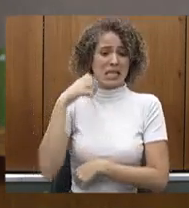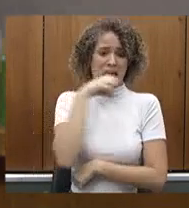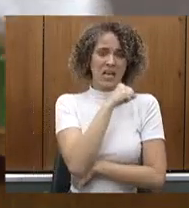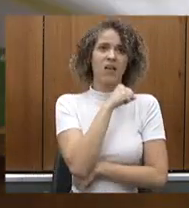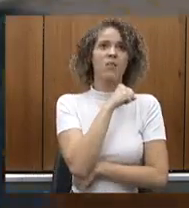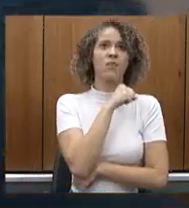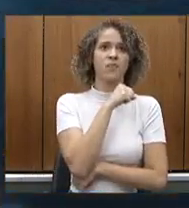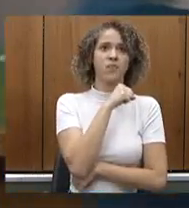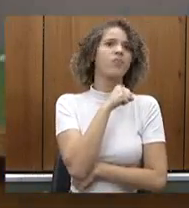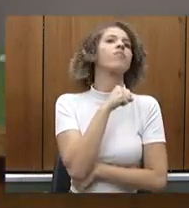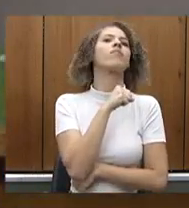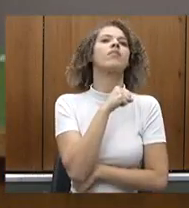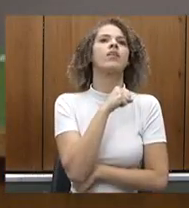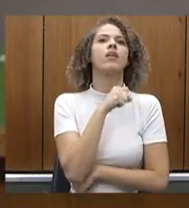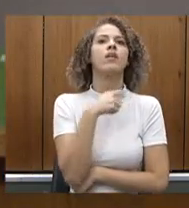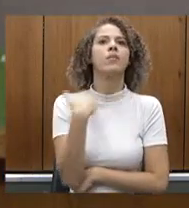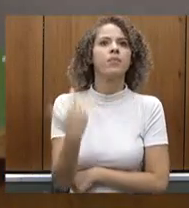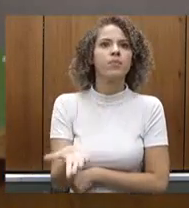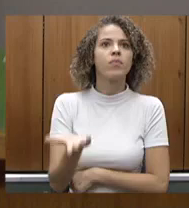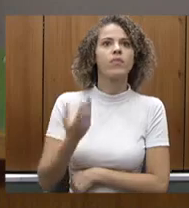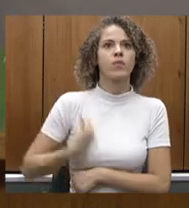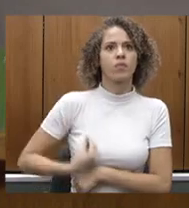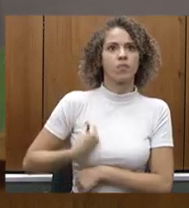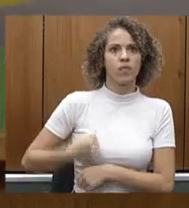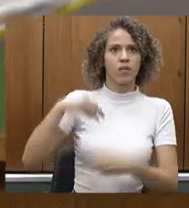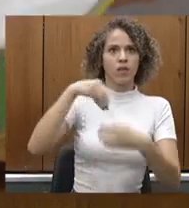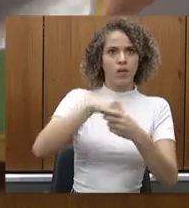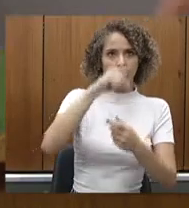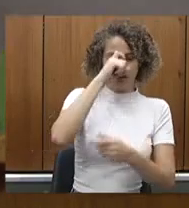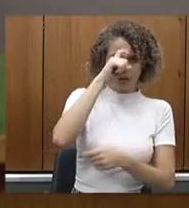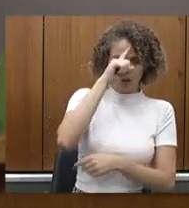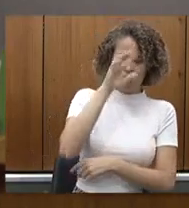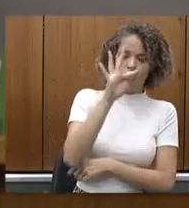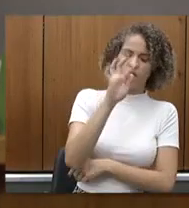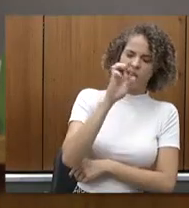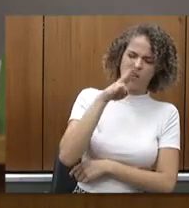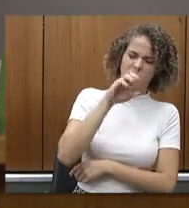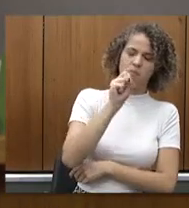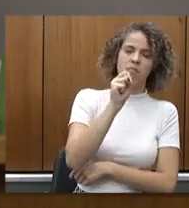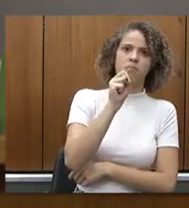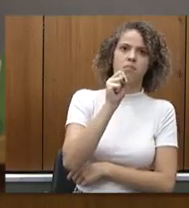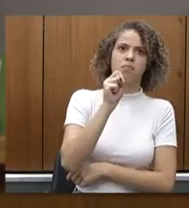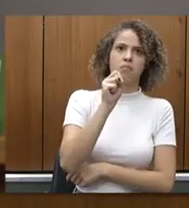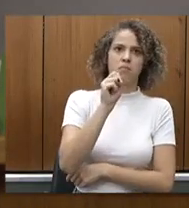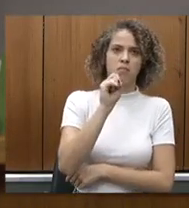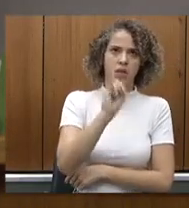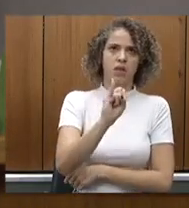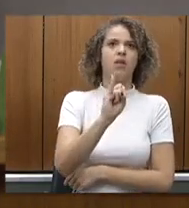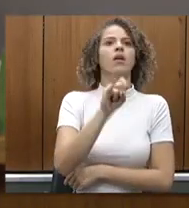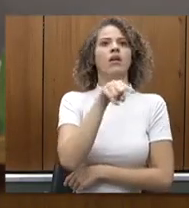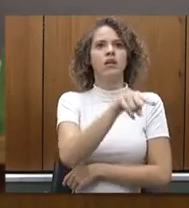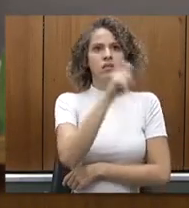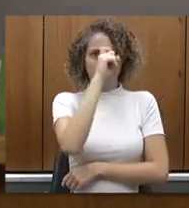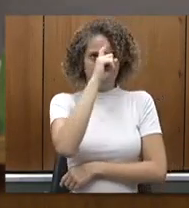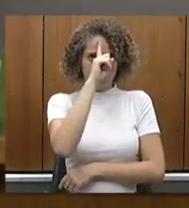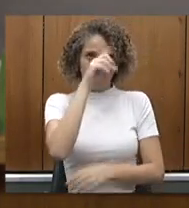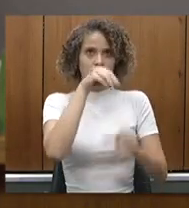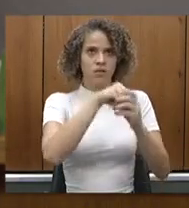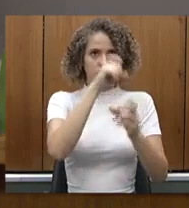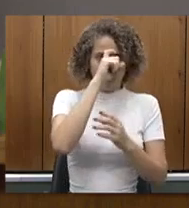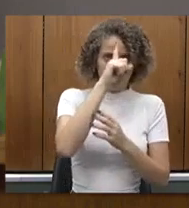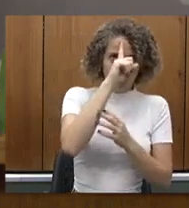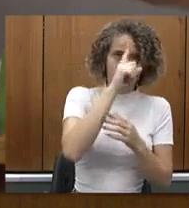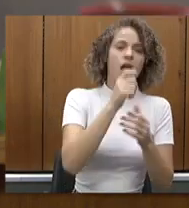o BAH por exemplo o Padre Damião o Hospital da FEMIG junto com a Fundação Cristiano Varela vai ter unidade clínica para